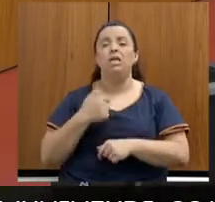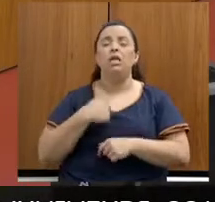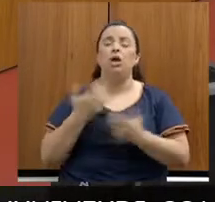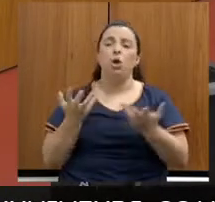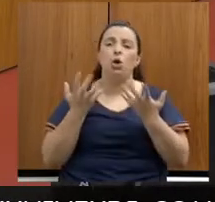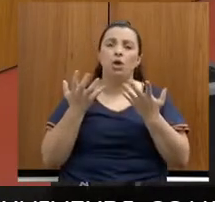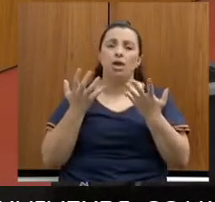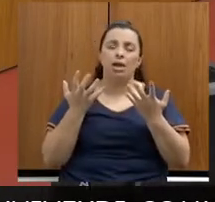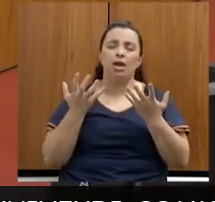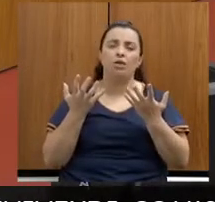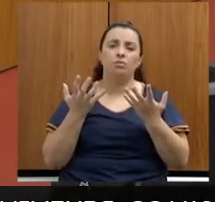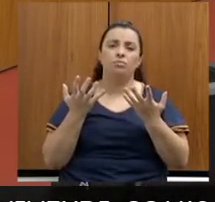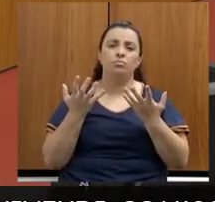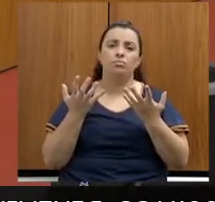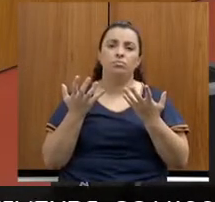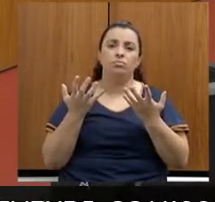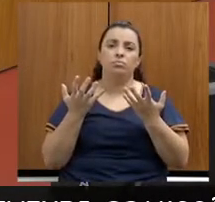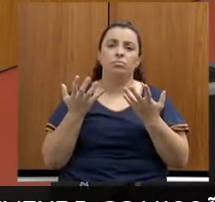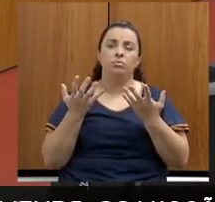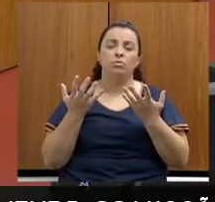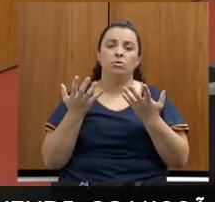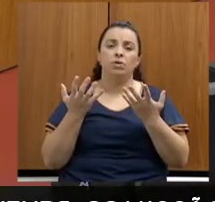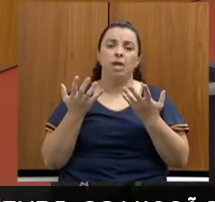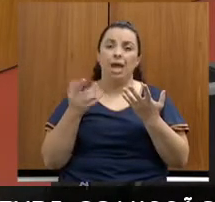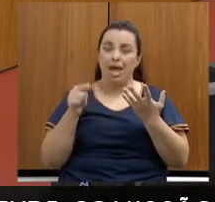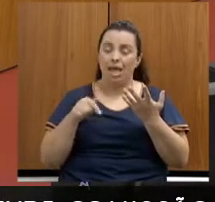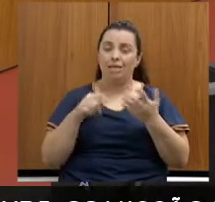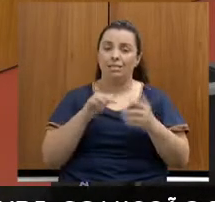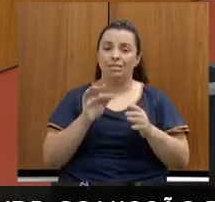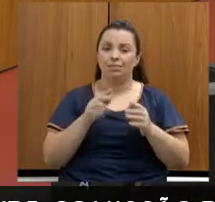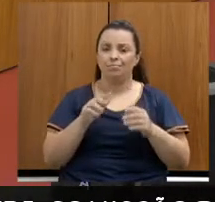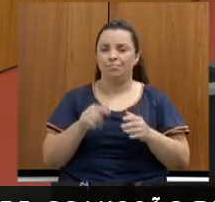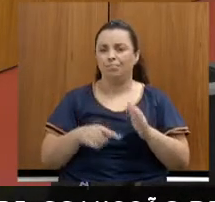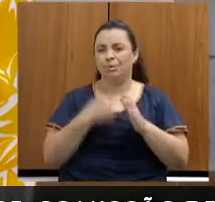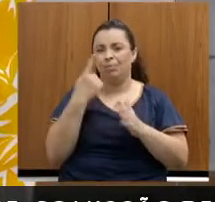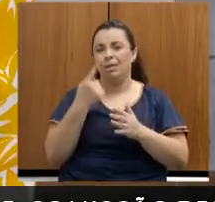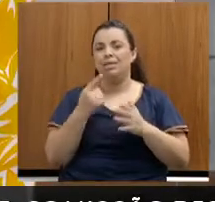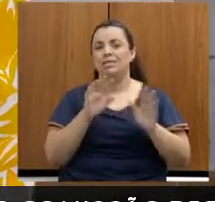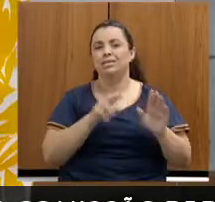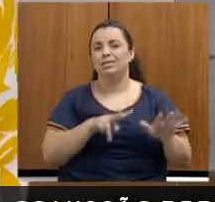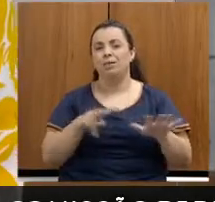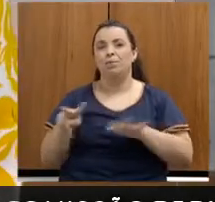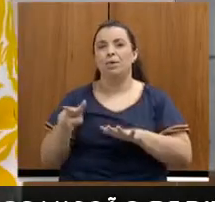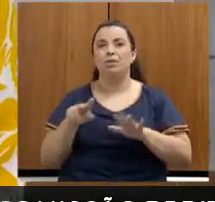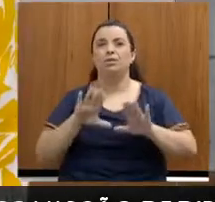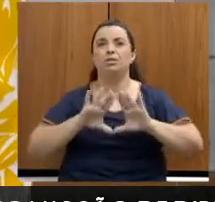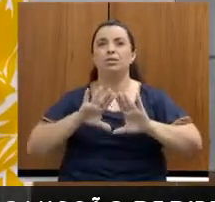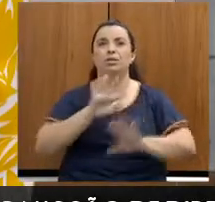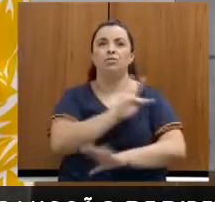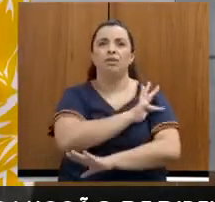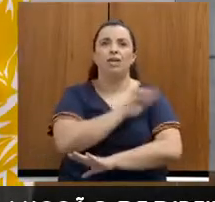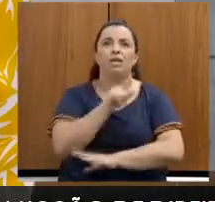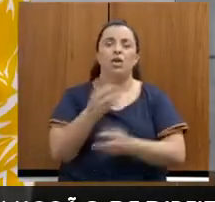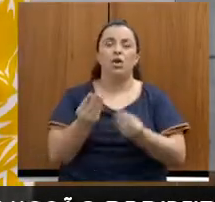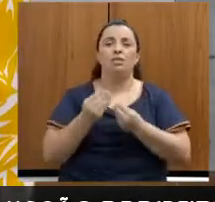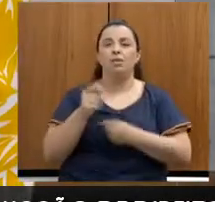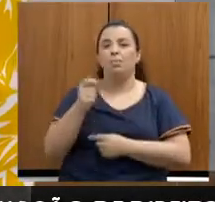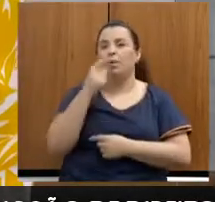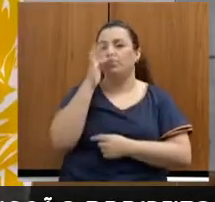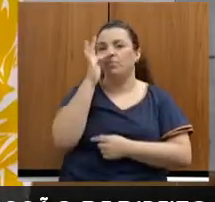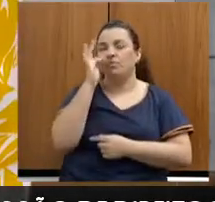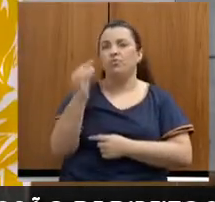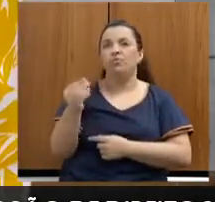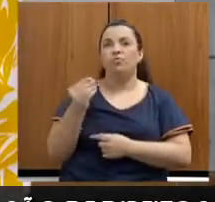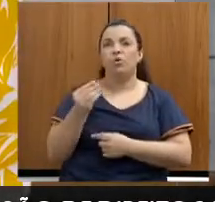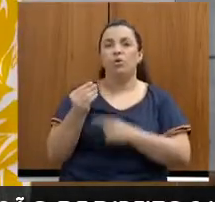isso finalizando essa primeira semana da Assembleia Fiscaliza. Eu ontem recebi essa flor de recuperandos da APAC